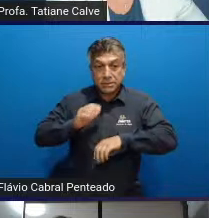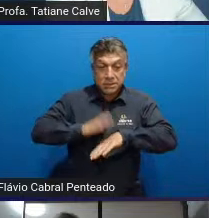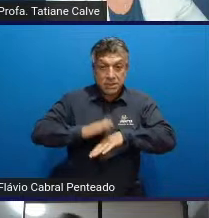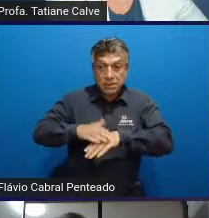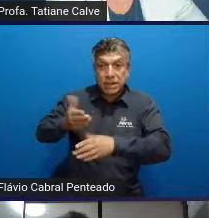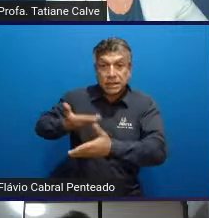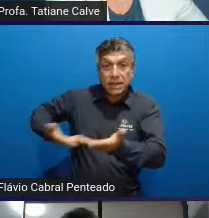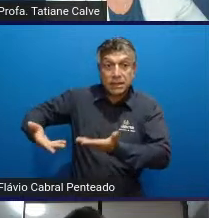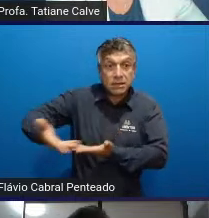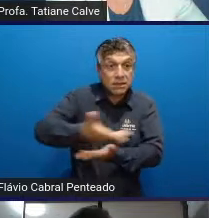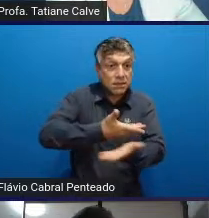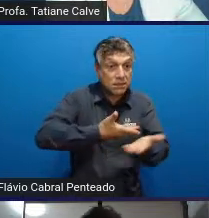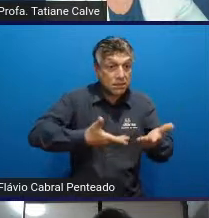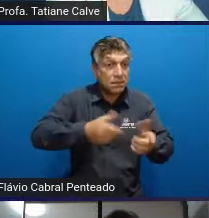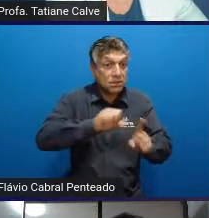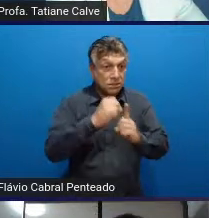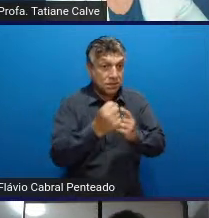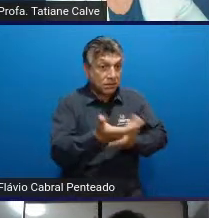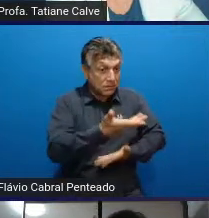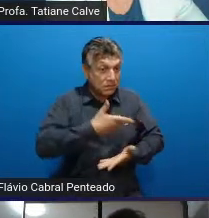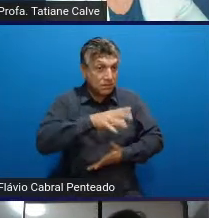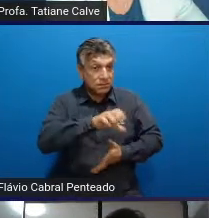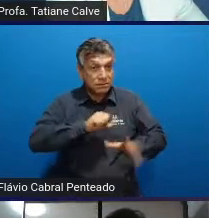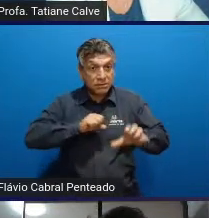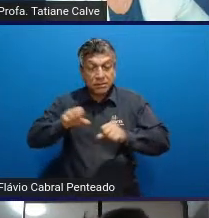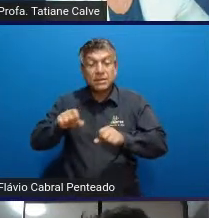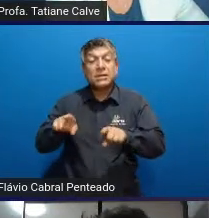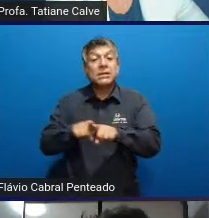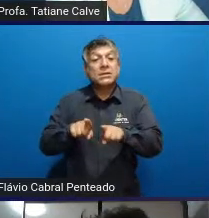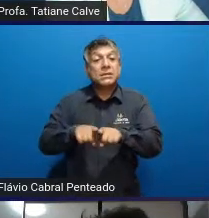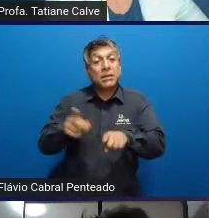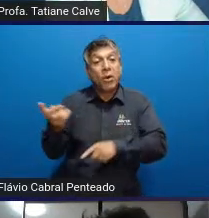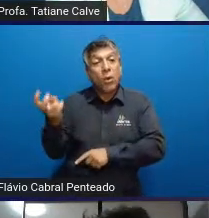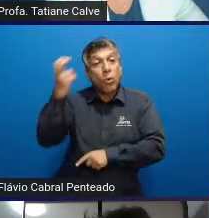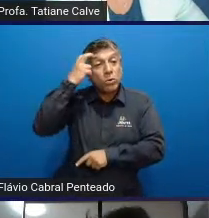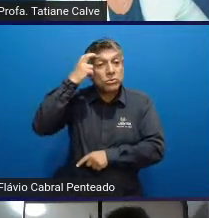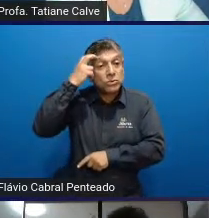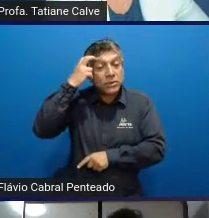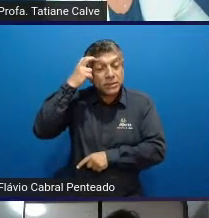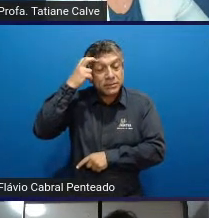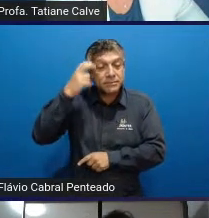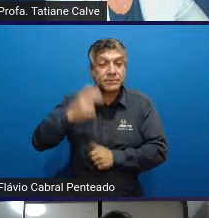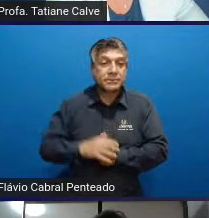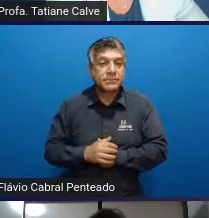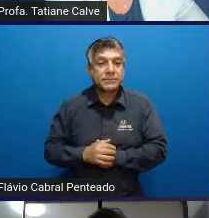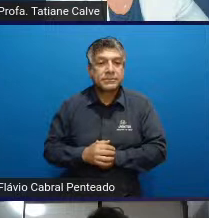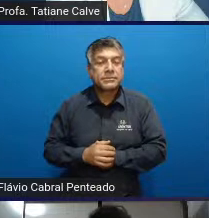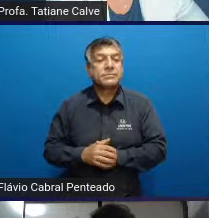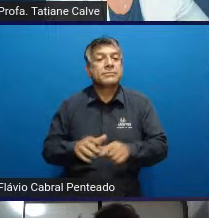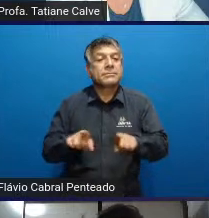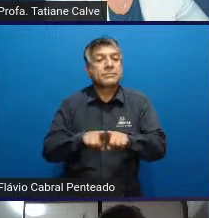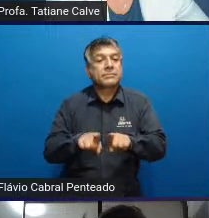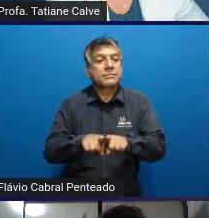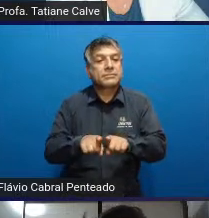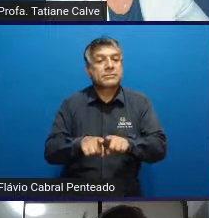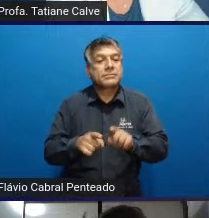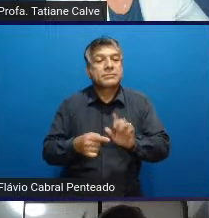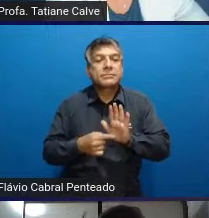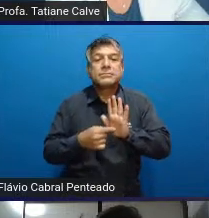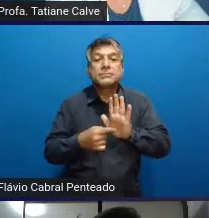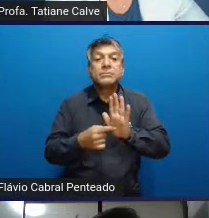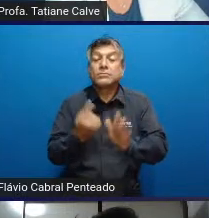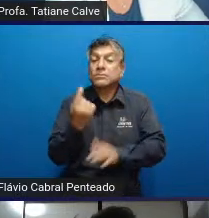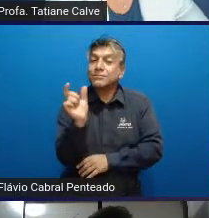relações sociais e existindo no campo da cultura. Ela também traz um termo interessante,